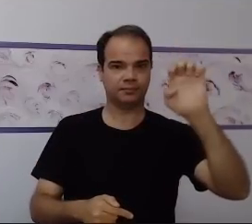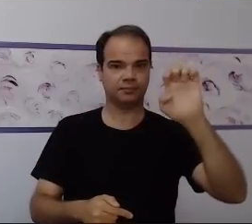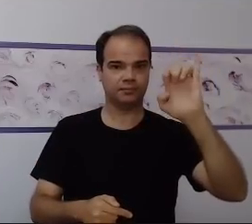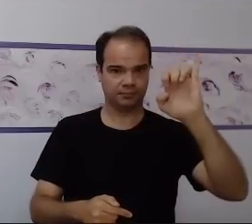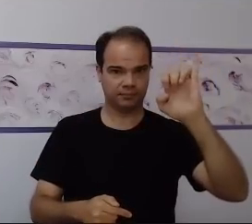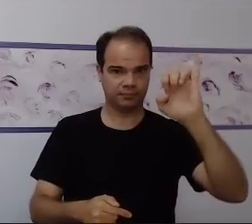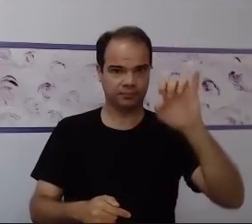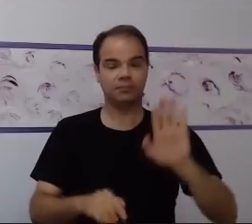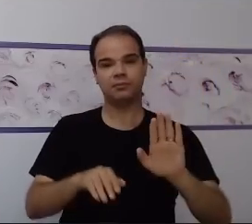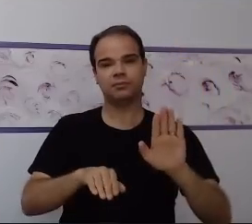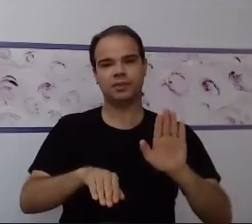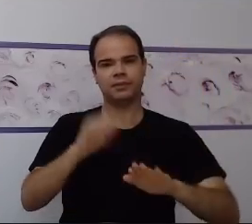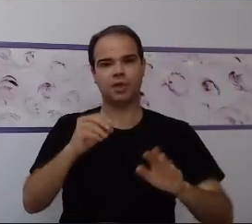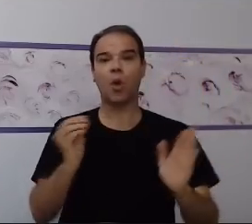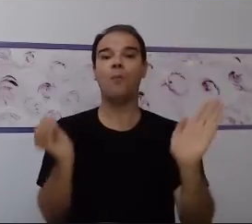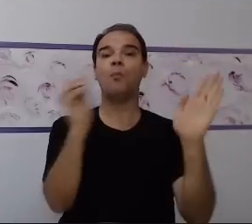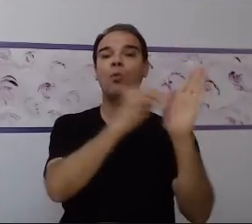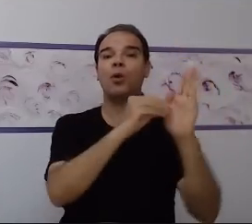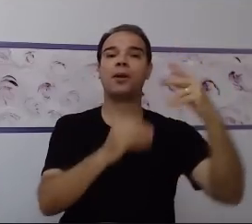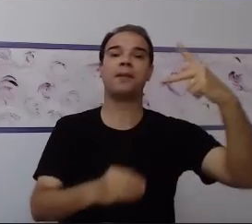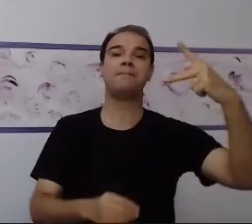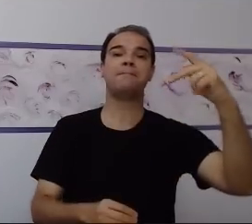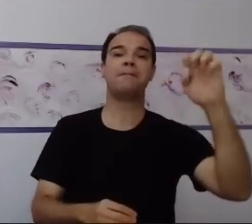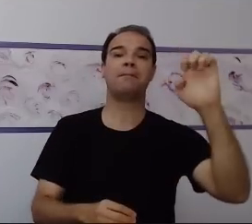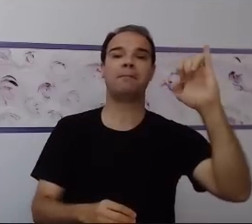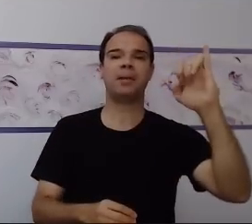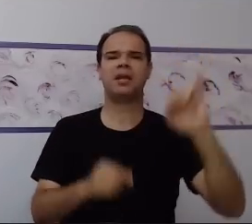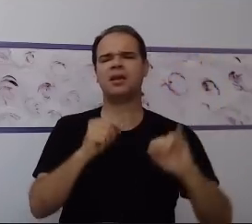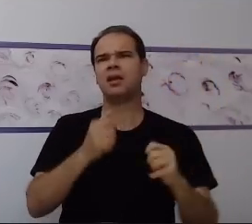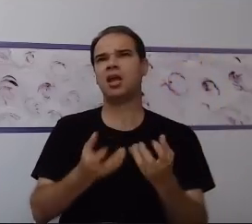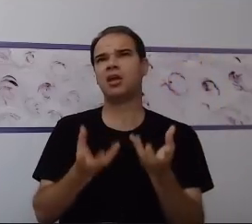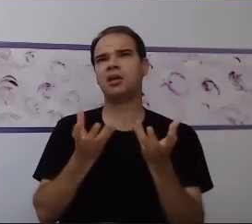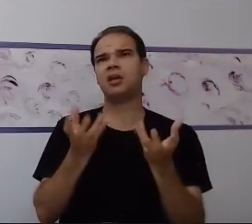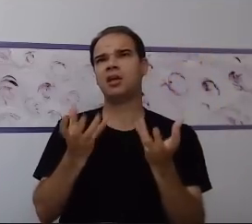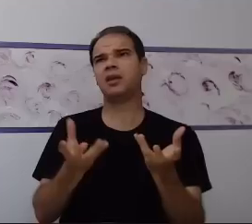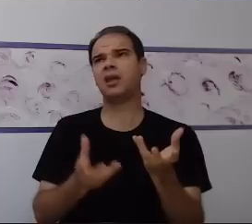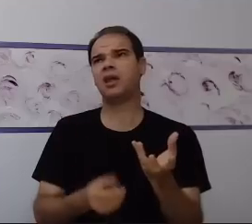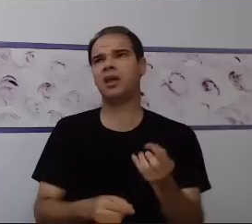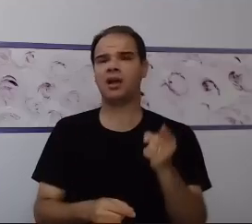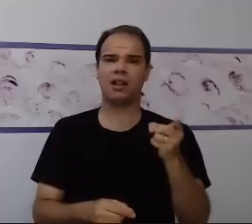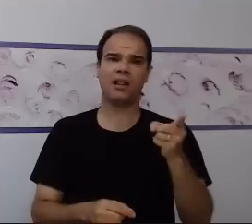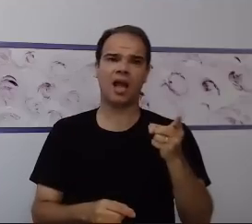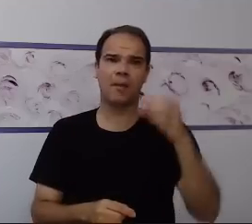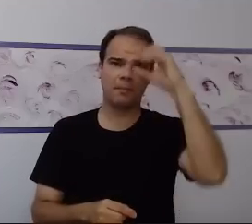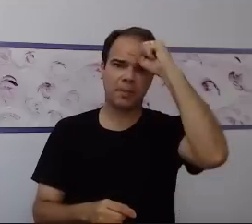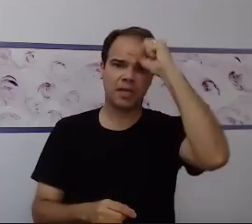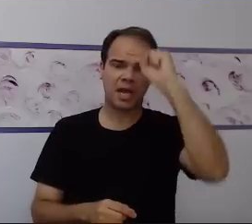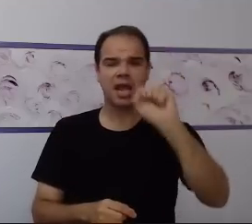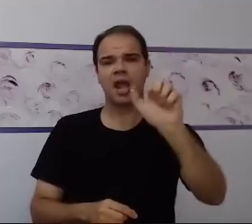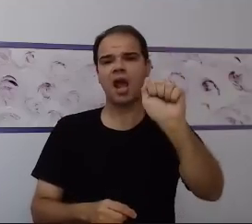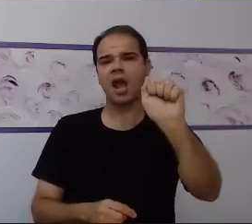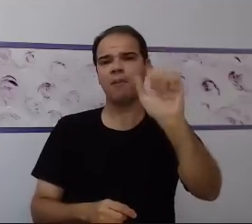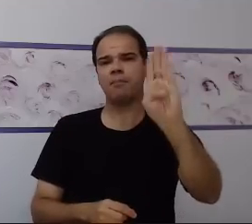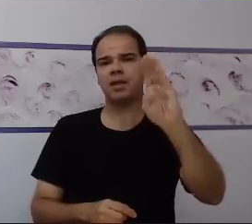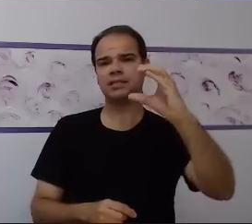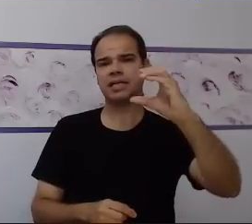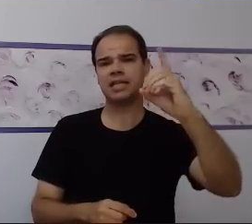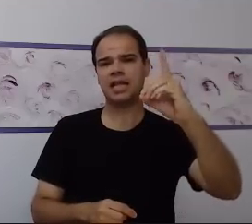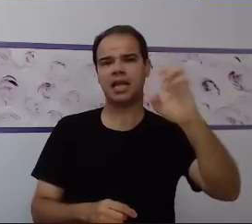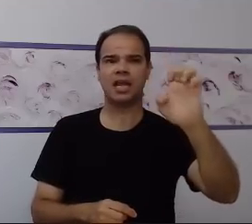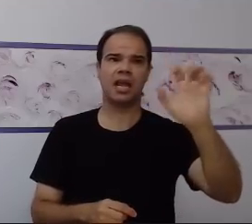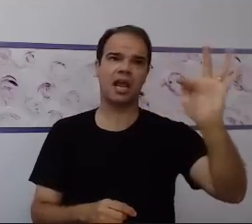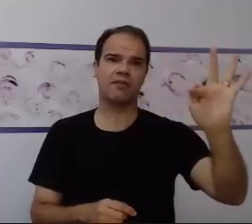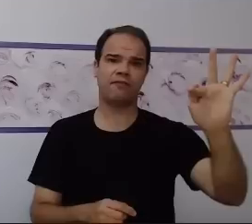PEI que eu quero instituir para o Diego base alfabética, mas eu cobro do Diego